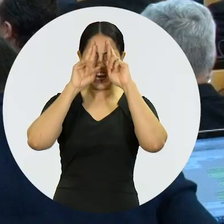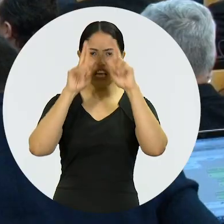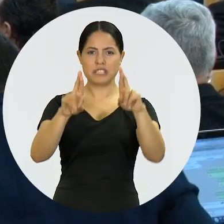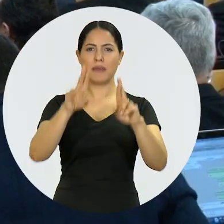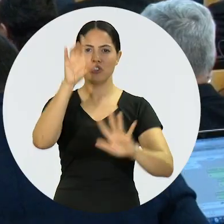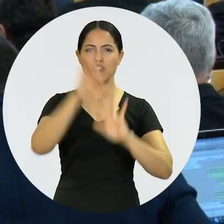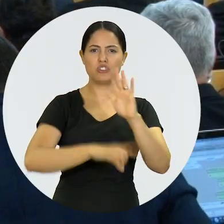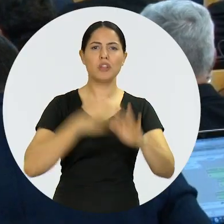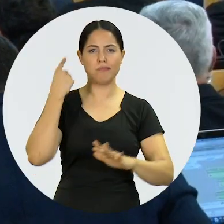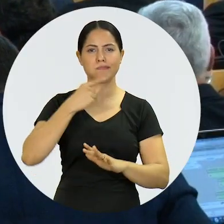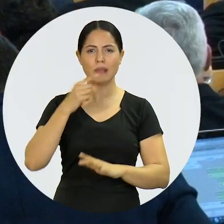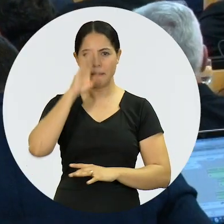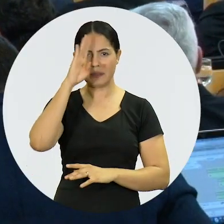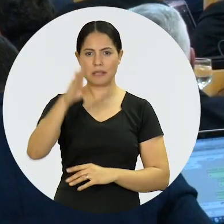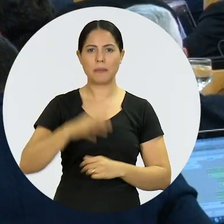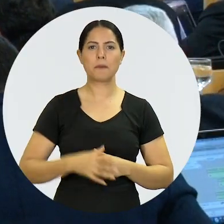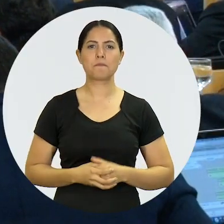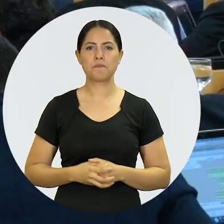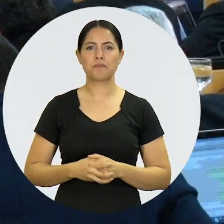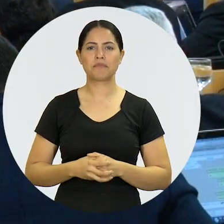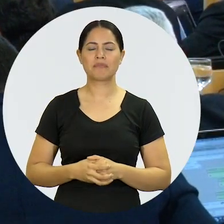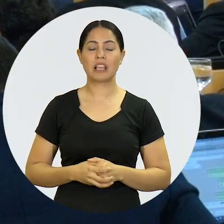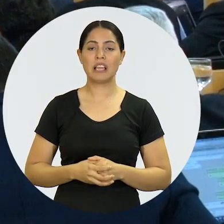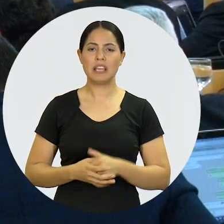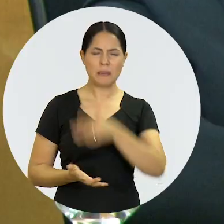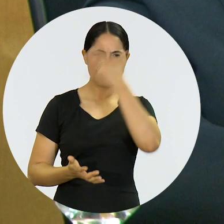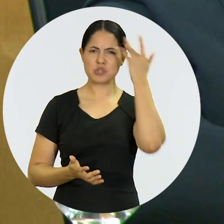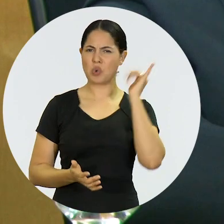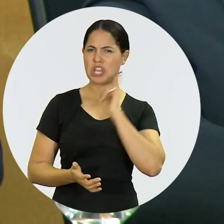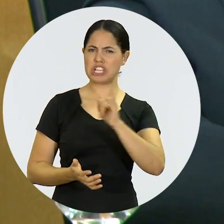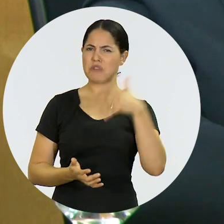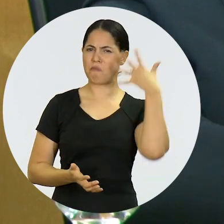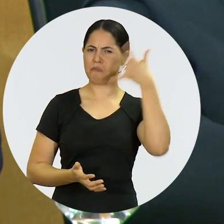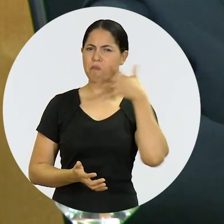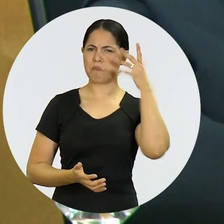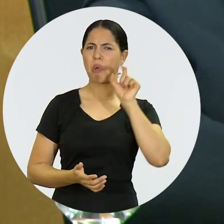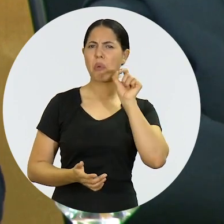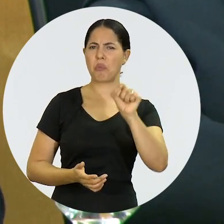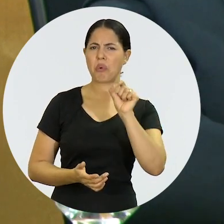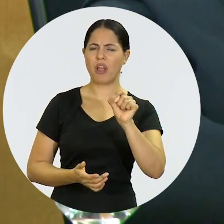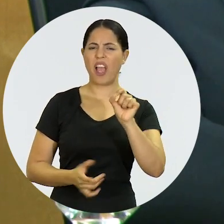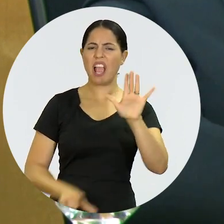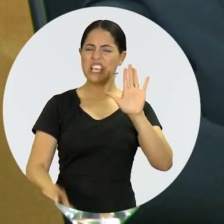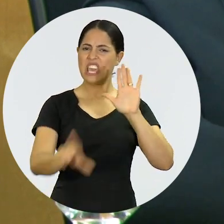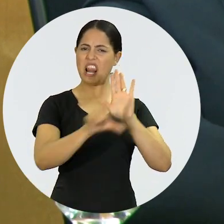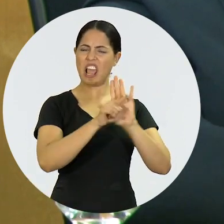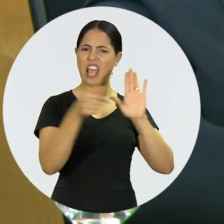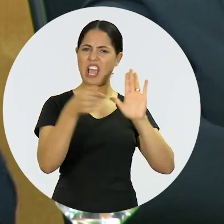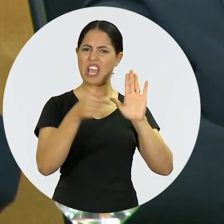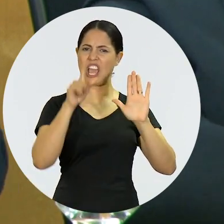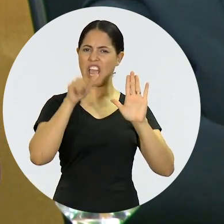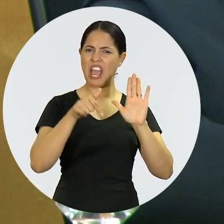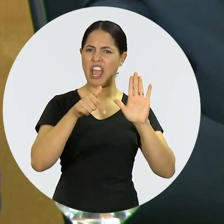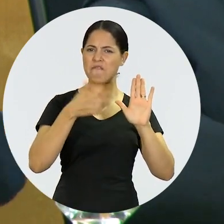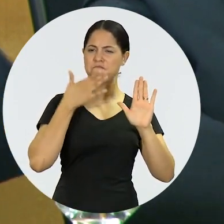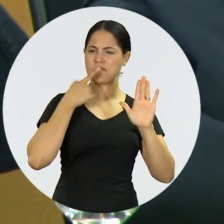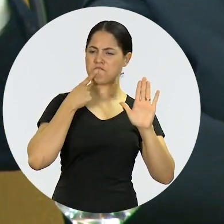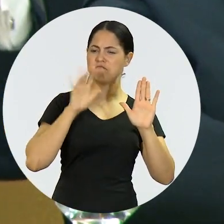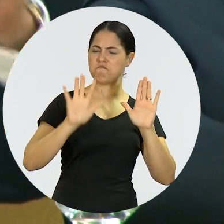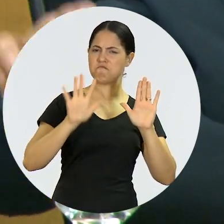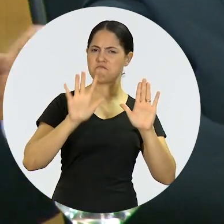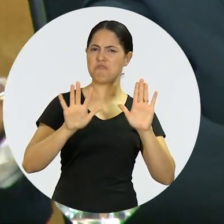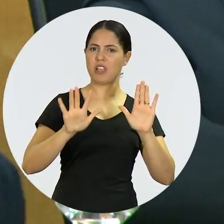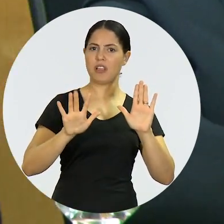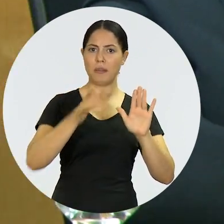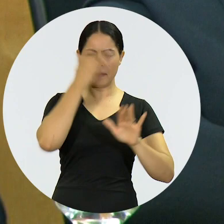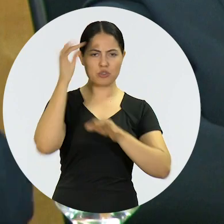sem que haja respeito às prerrogativas da nossa profissão. E aqueles que dizem que esta lei veio para